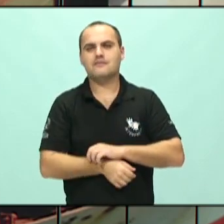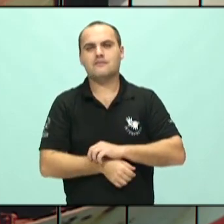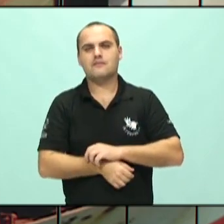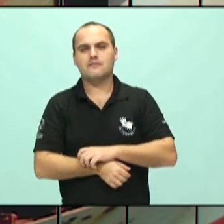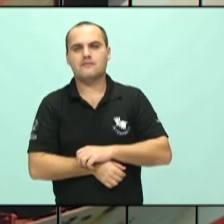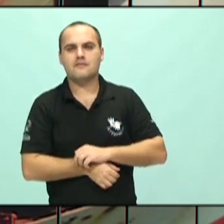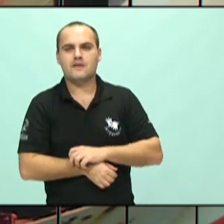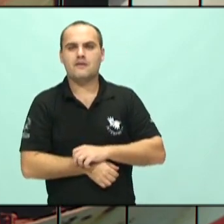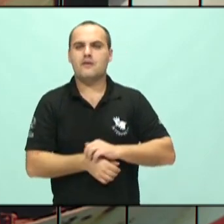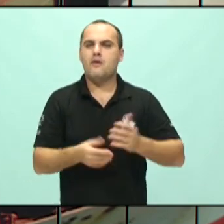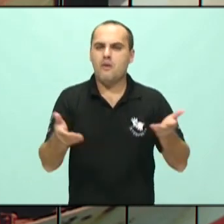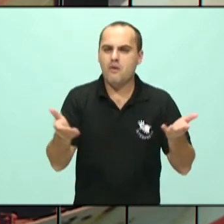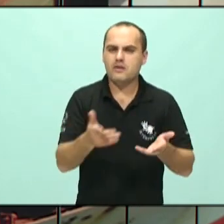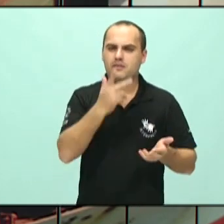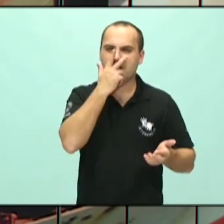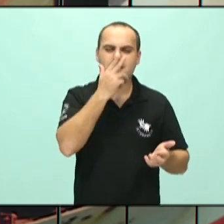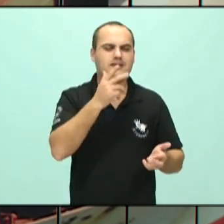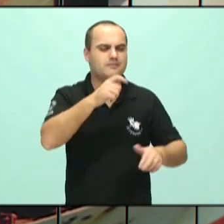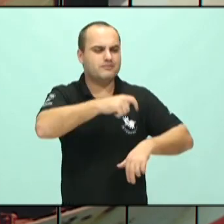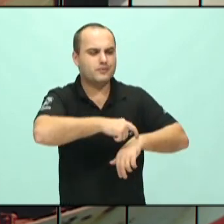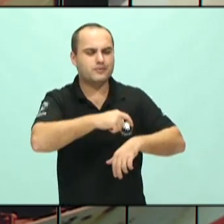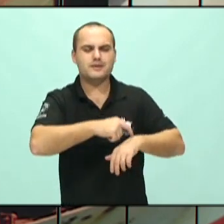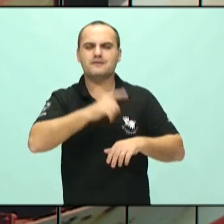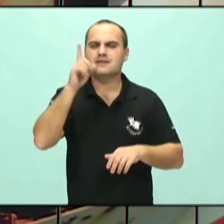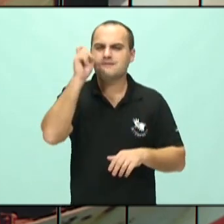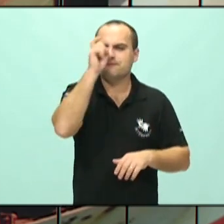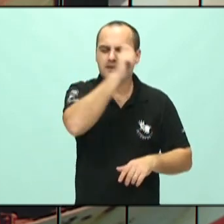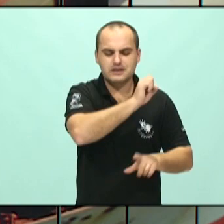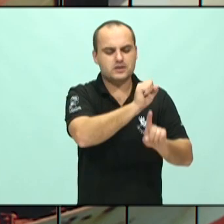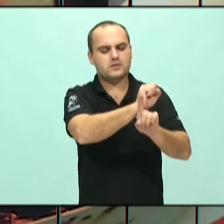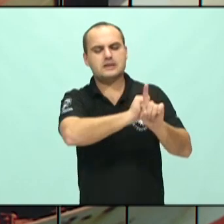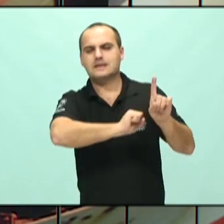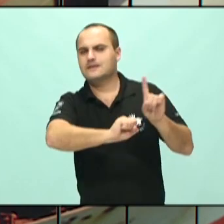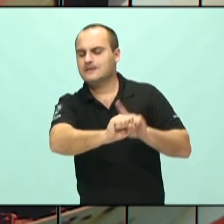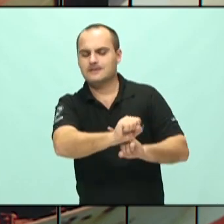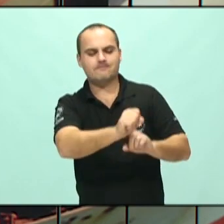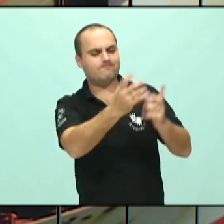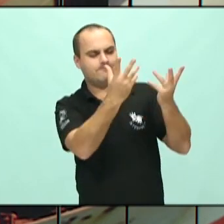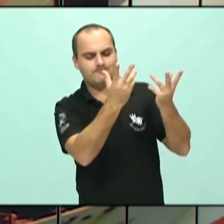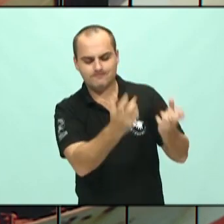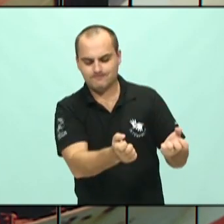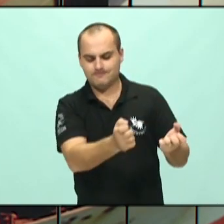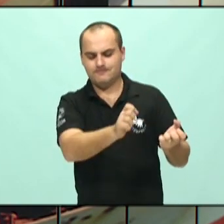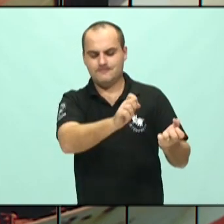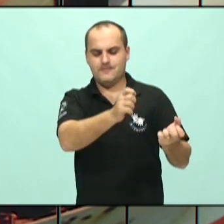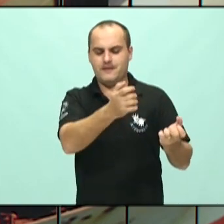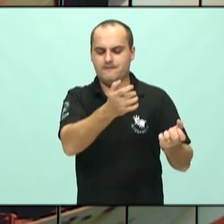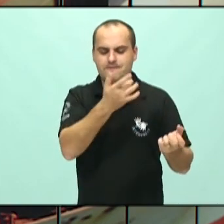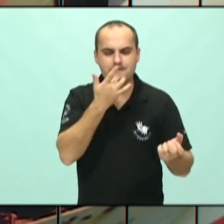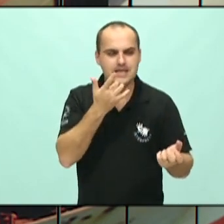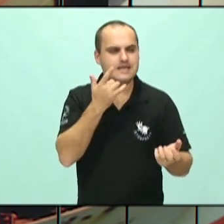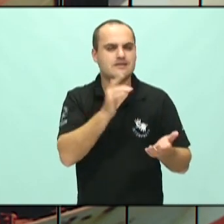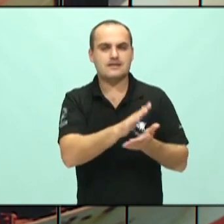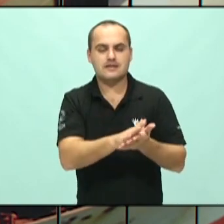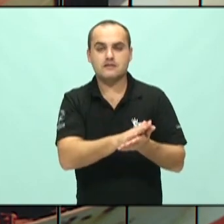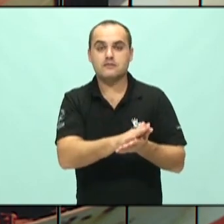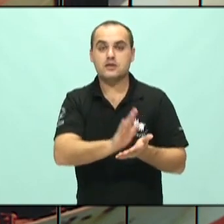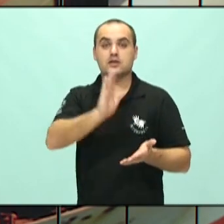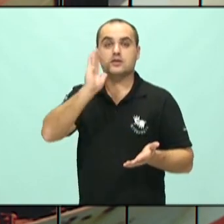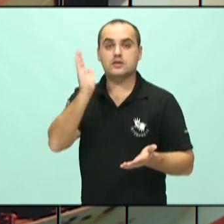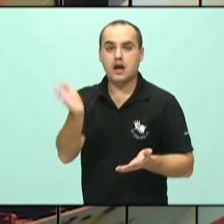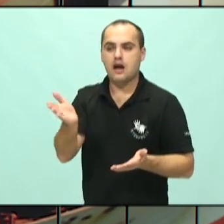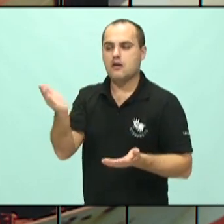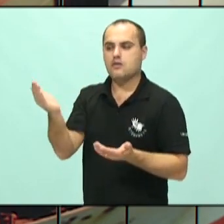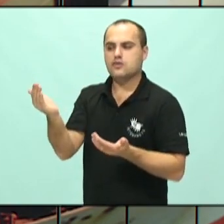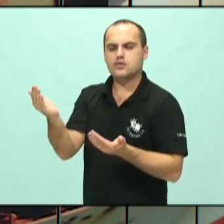dificuldade de aceitação social, de grupos sociais, e o jovem às vezes ele entende que o uso de drogas